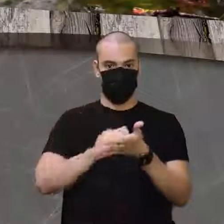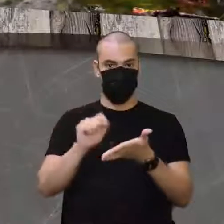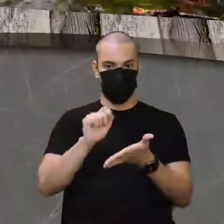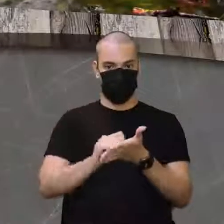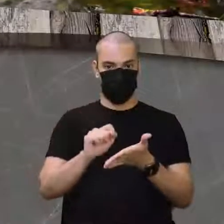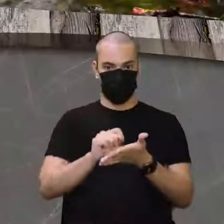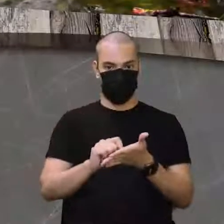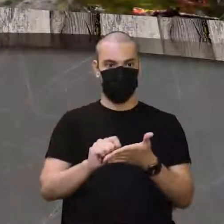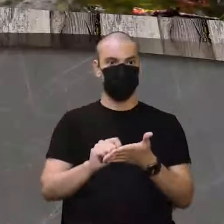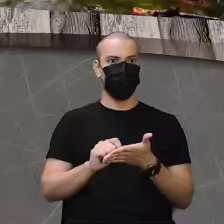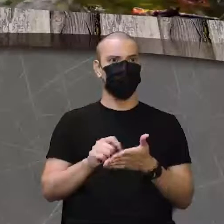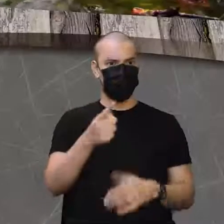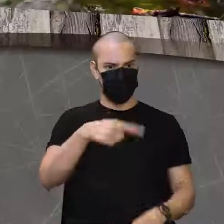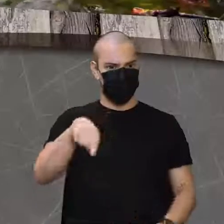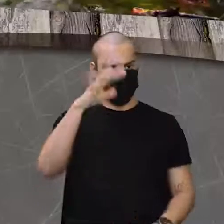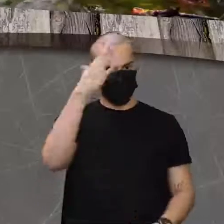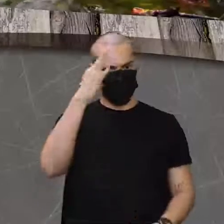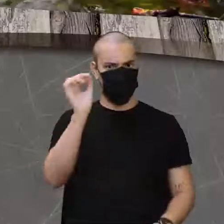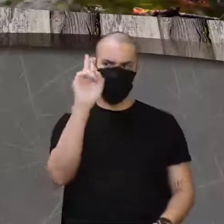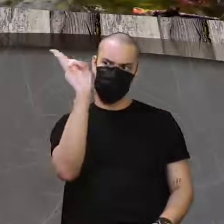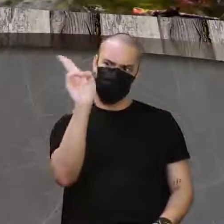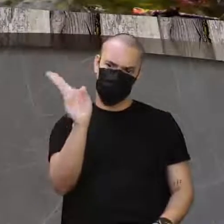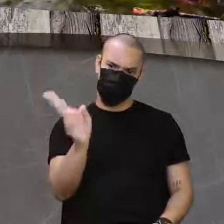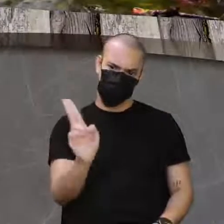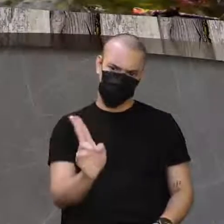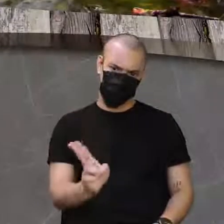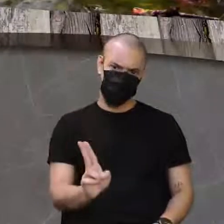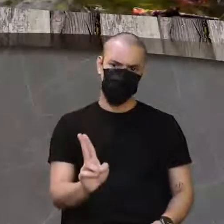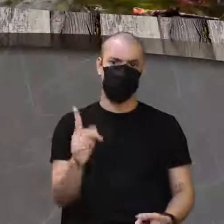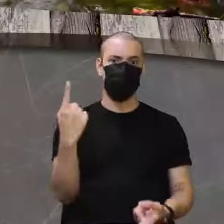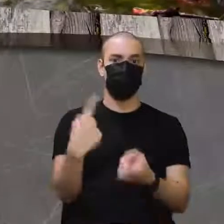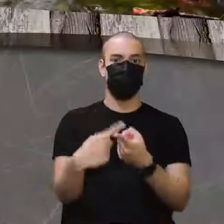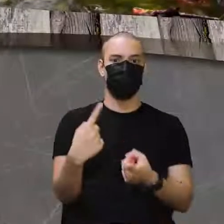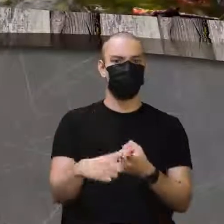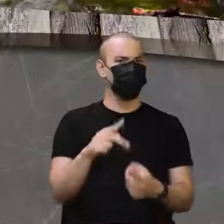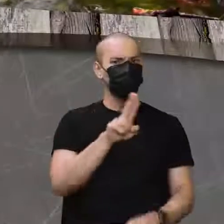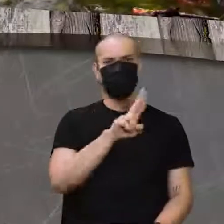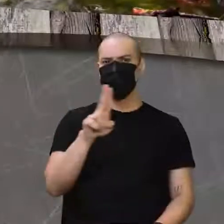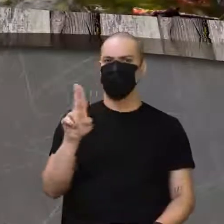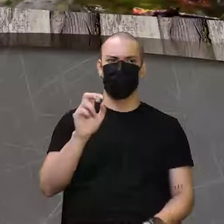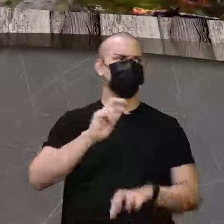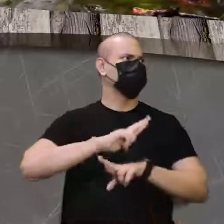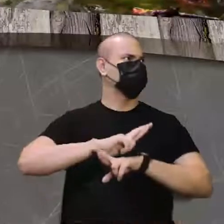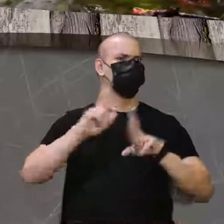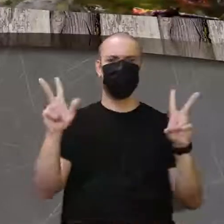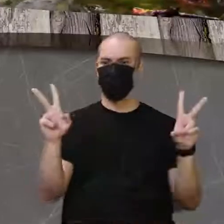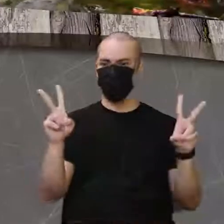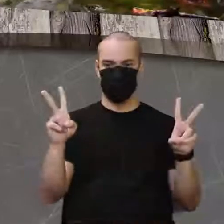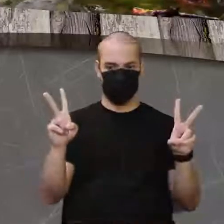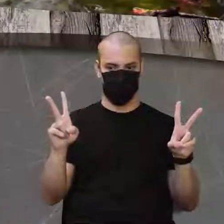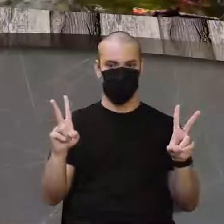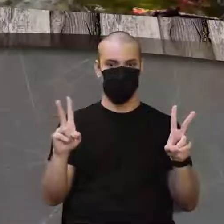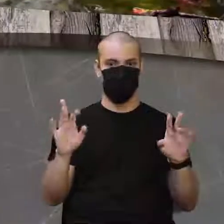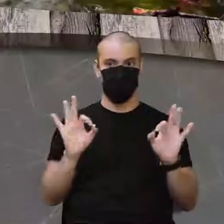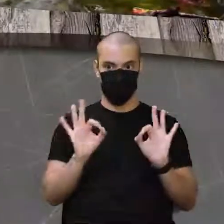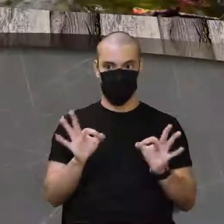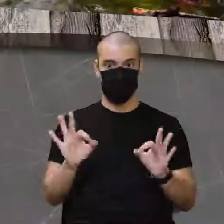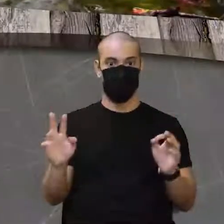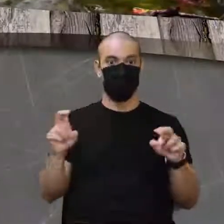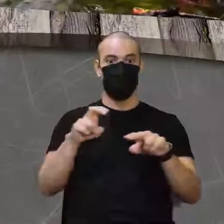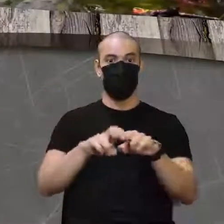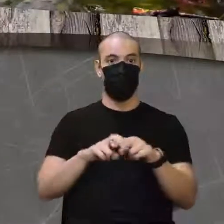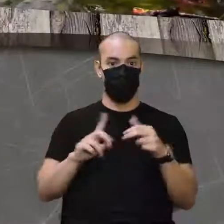Jegenbaugh. Vocês compreendem esses nomes aí, né, professor? O pessoal, porque é um nome diferenciado, né, professor? Exatamente. Então, um